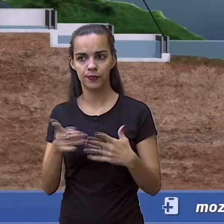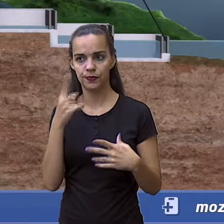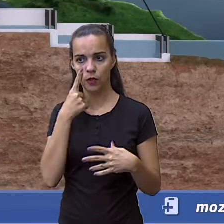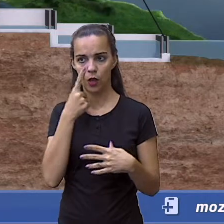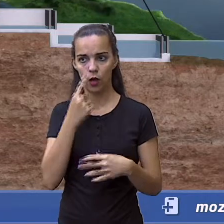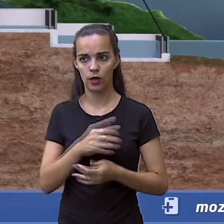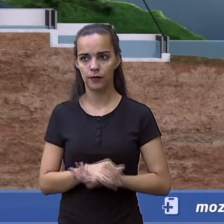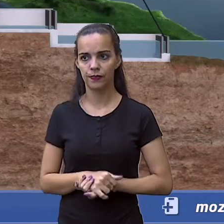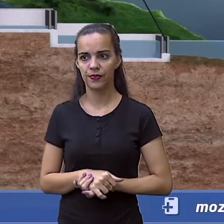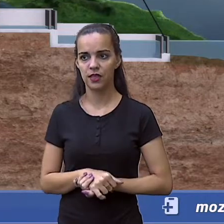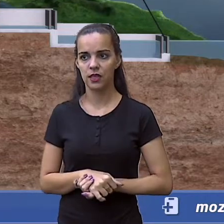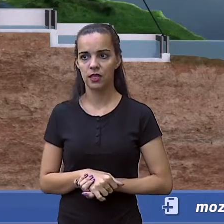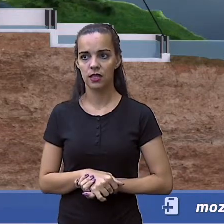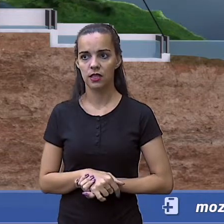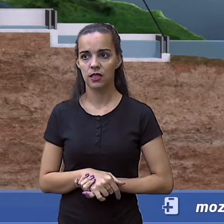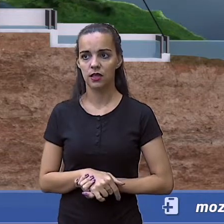bem,